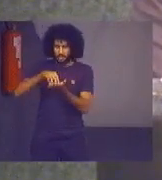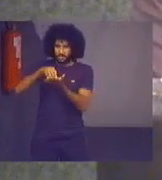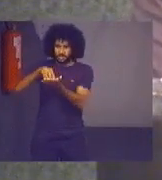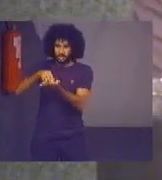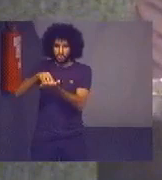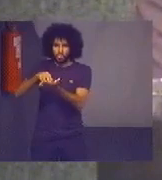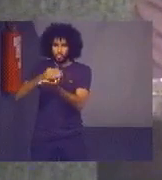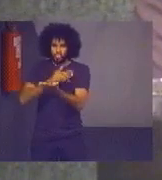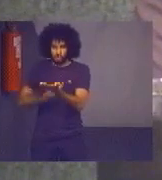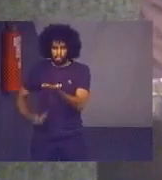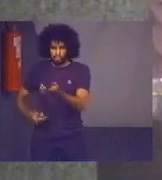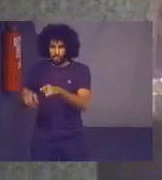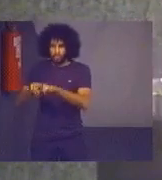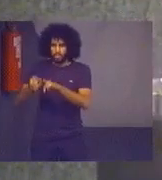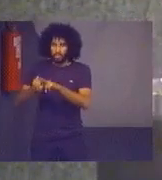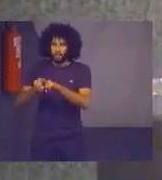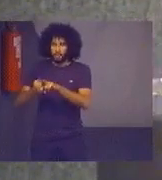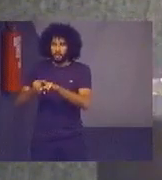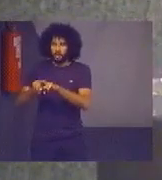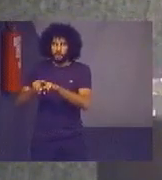meta específica dos ODS.